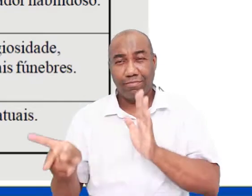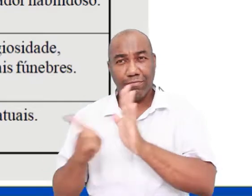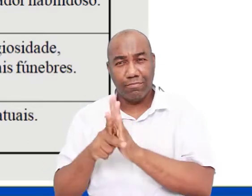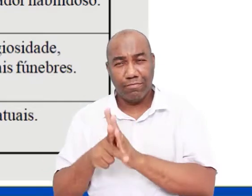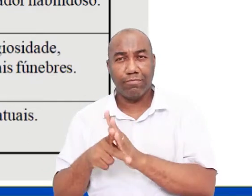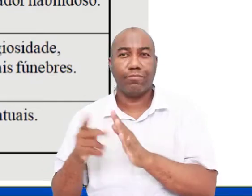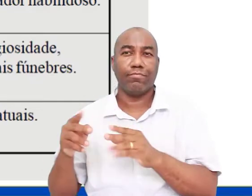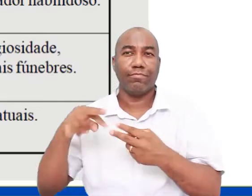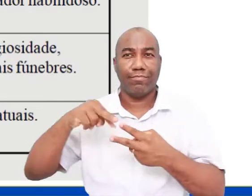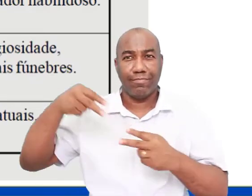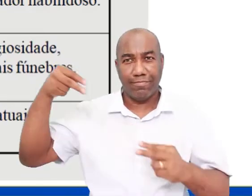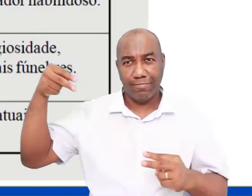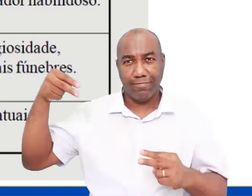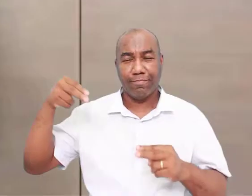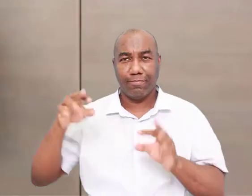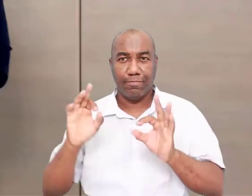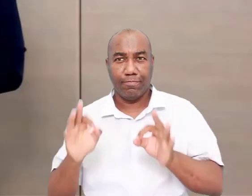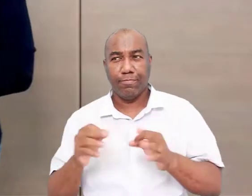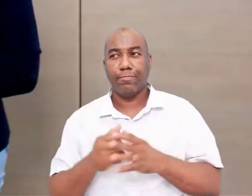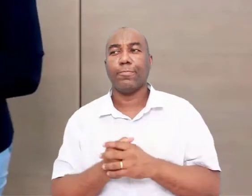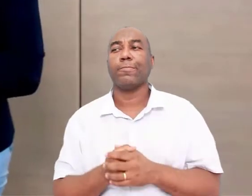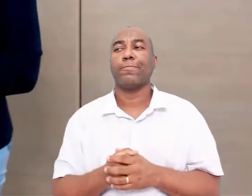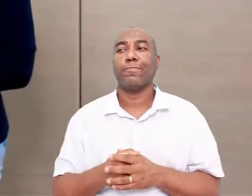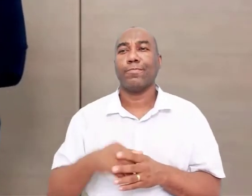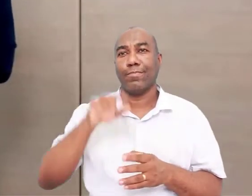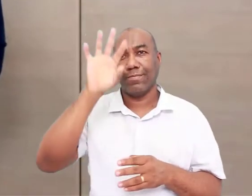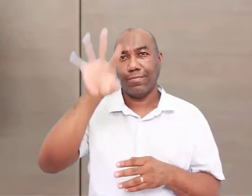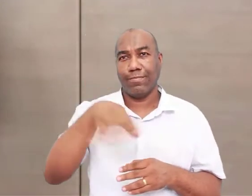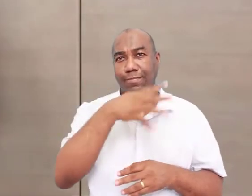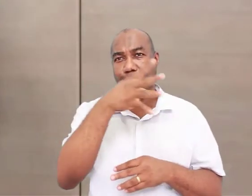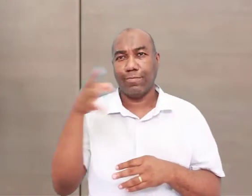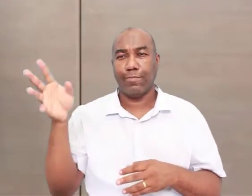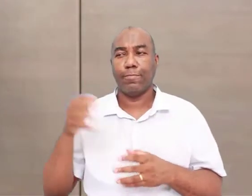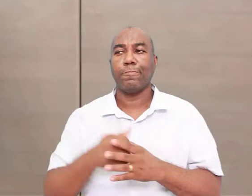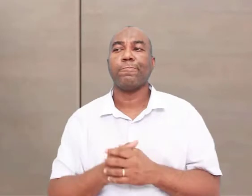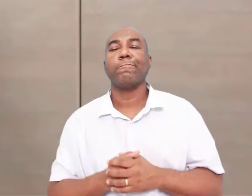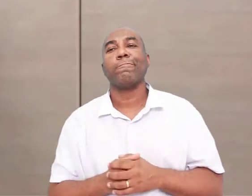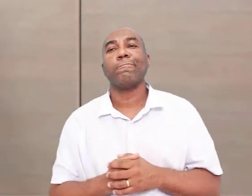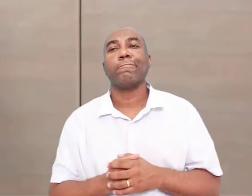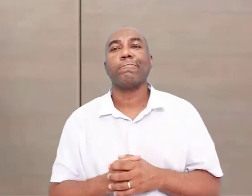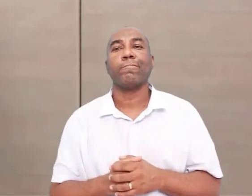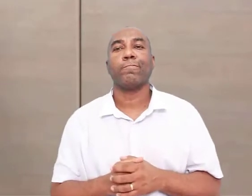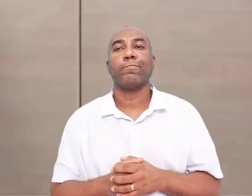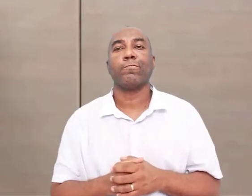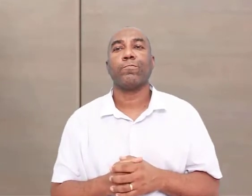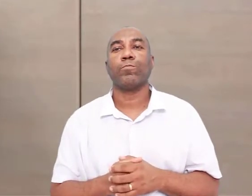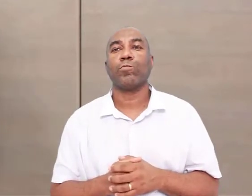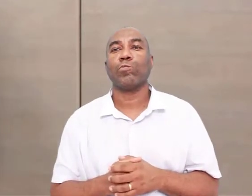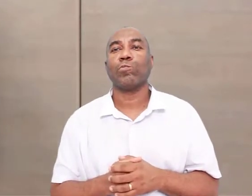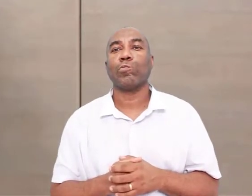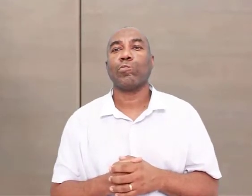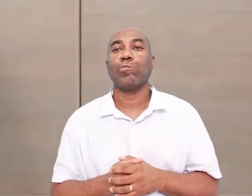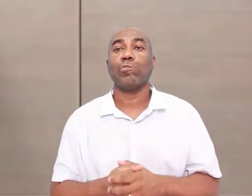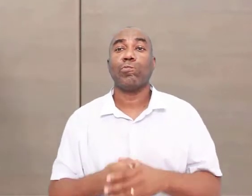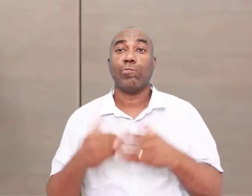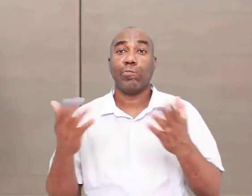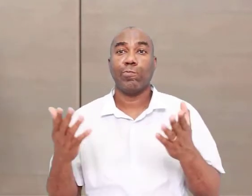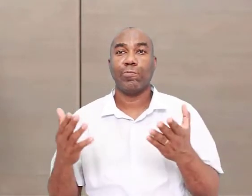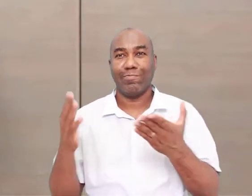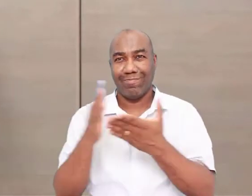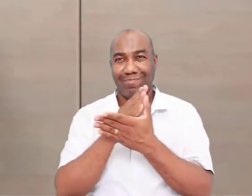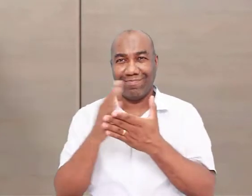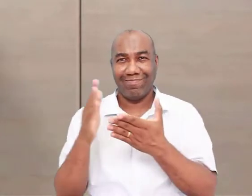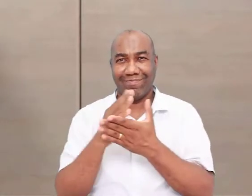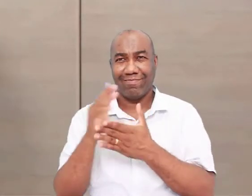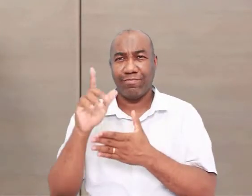homem moderno. Tudo bem? Então, dentro dessa classificação. Bom, esses nossos ancestrais, eles vão